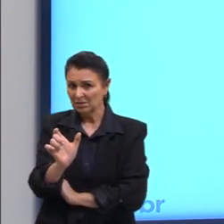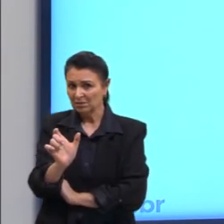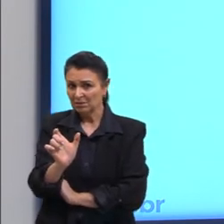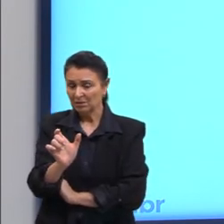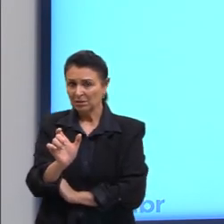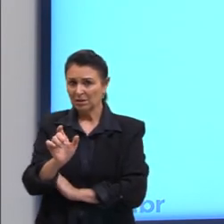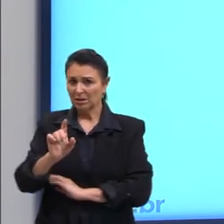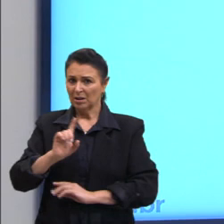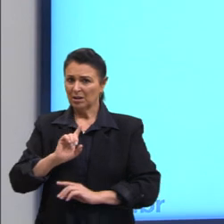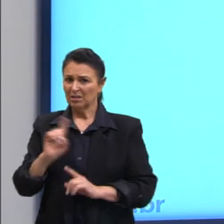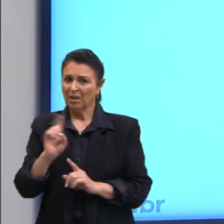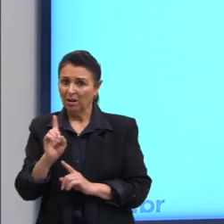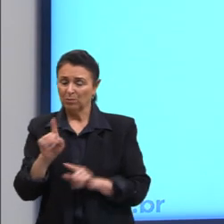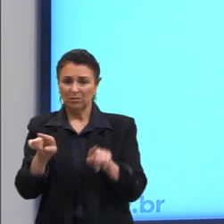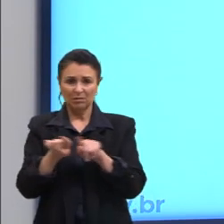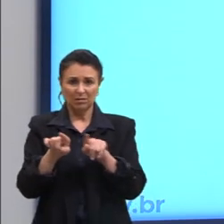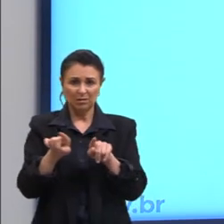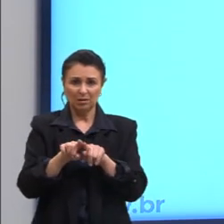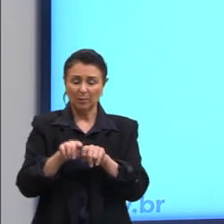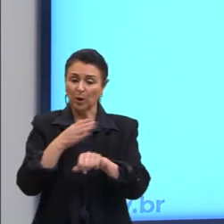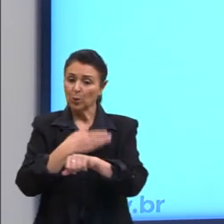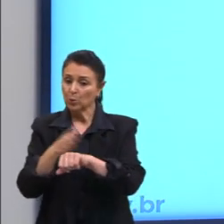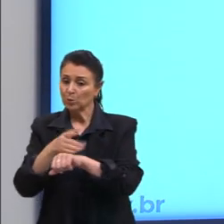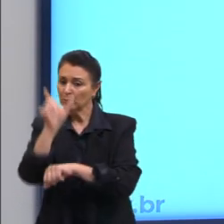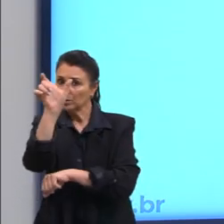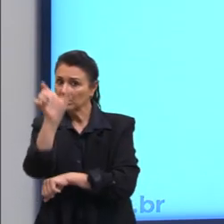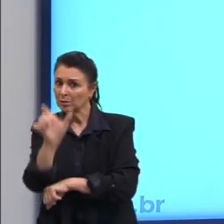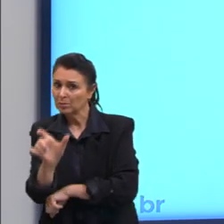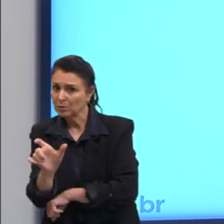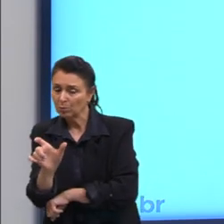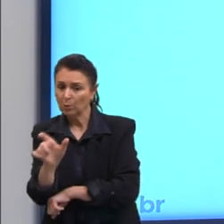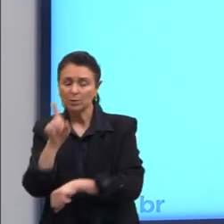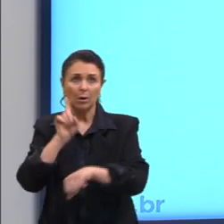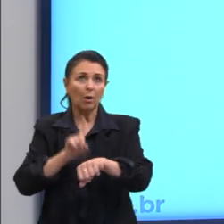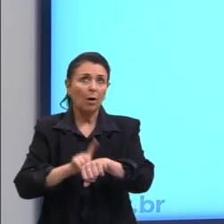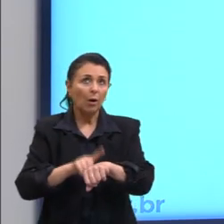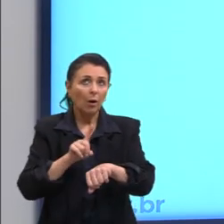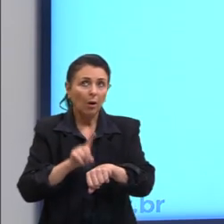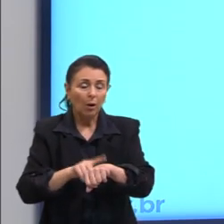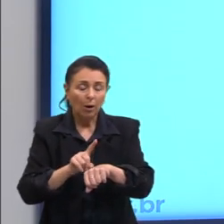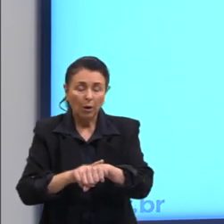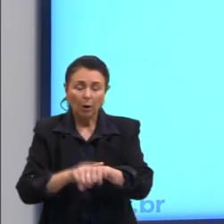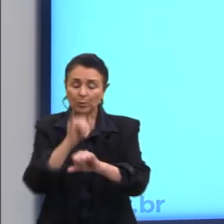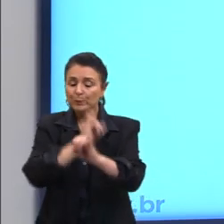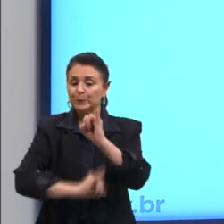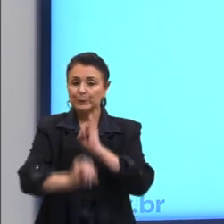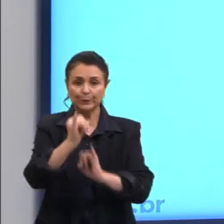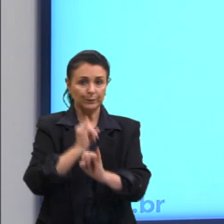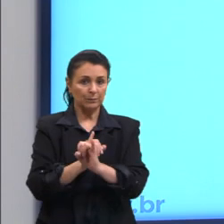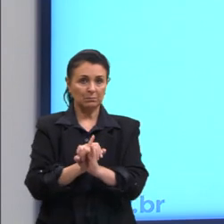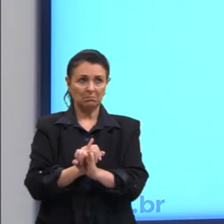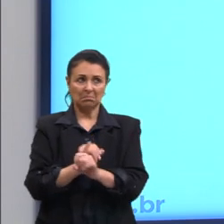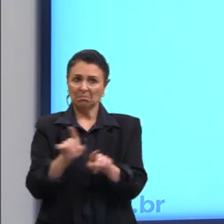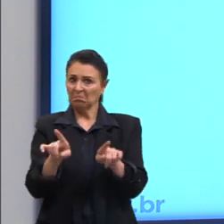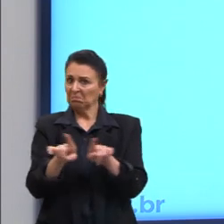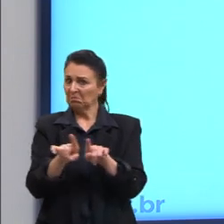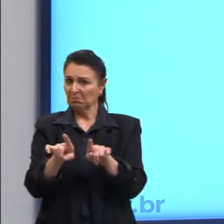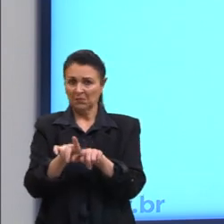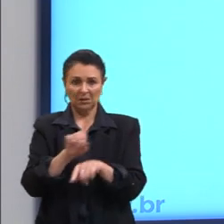não ampliou, né, gente? Hábito das pessoas que passam muitas horas conectadas, não fala sobre esse hábito.